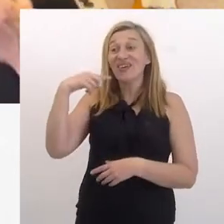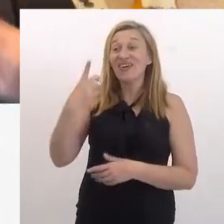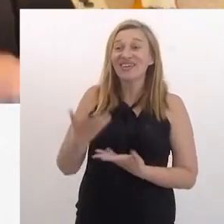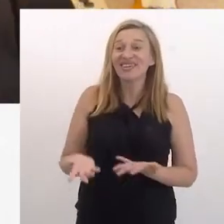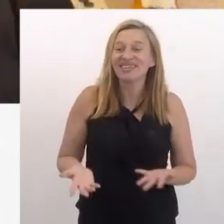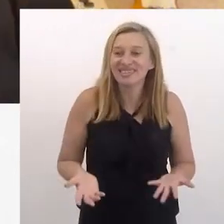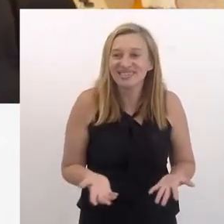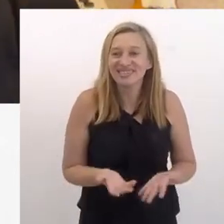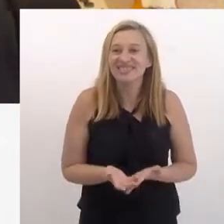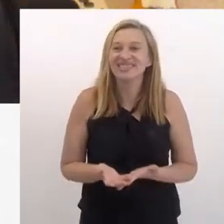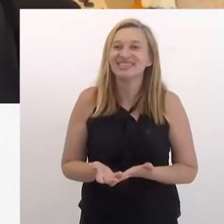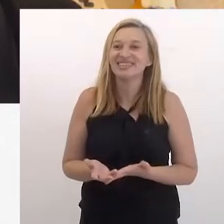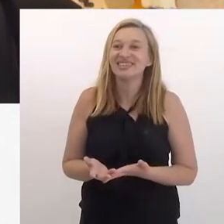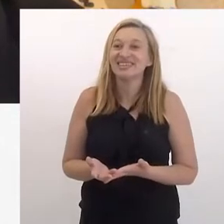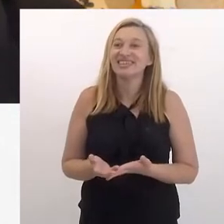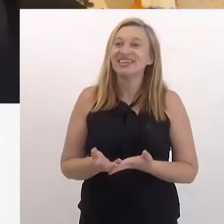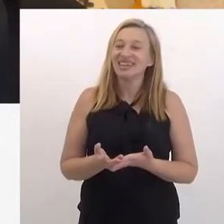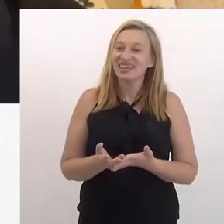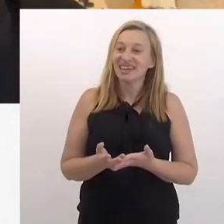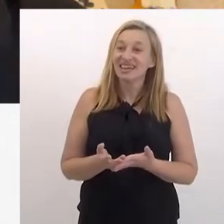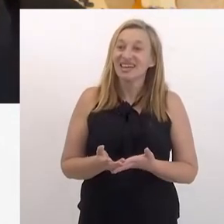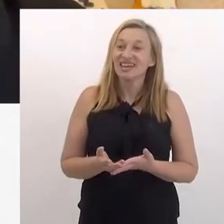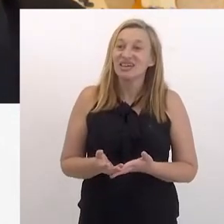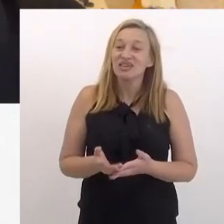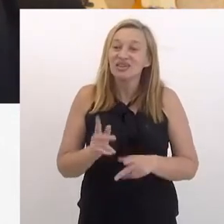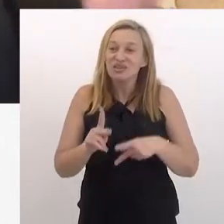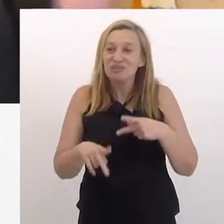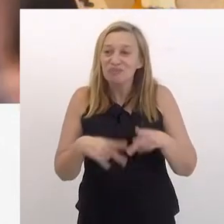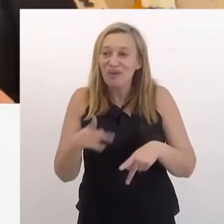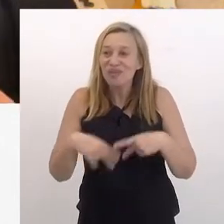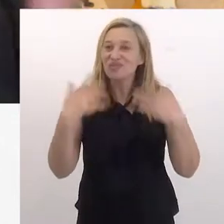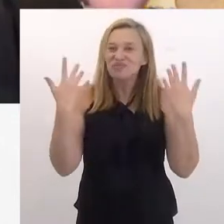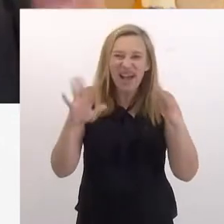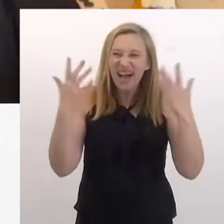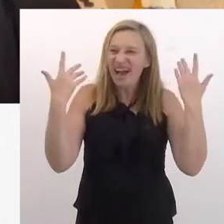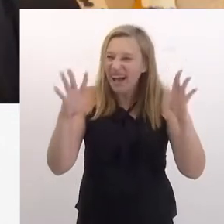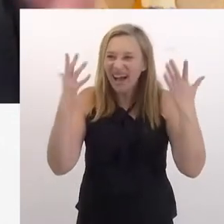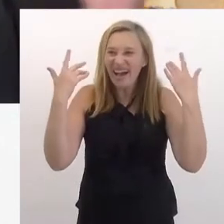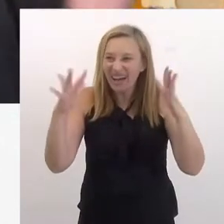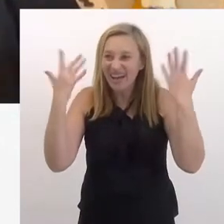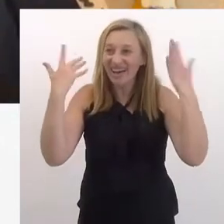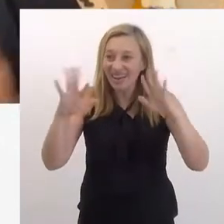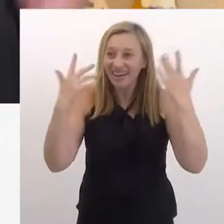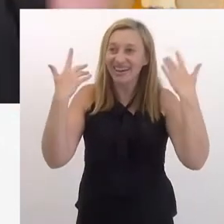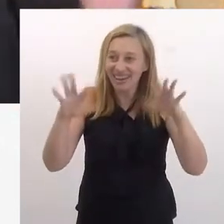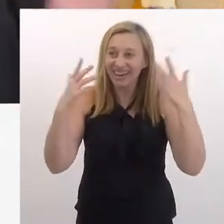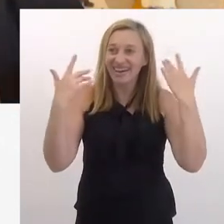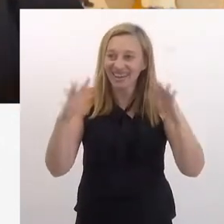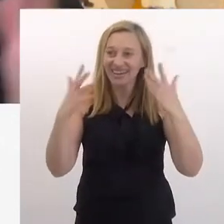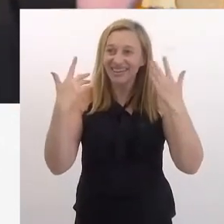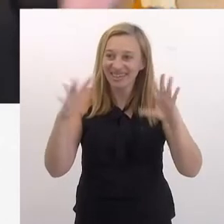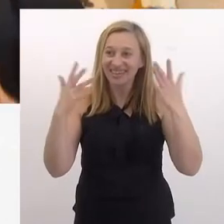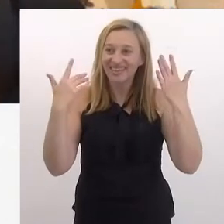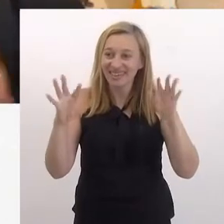Que louco! E sabe se não fez o paciência escurazinha. E a plateia aplaudia assim.